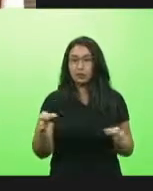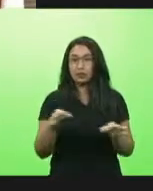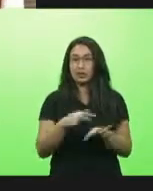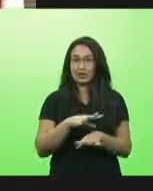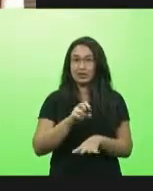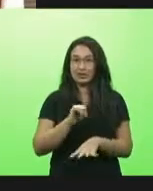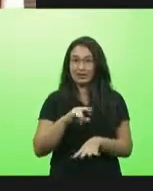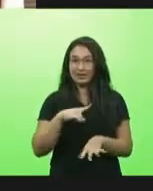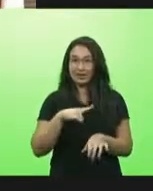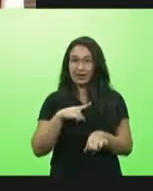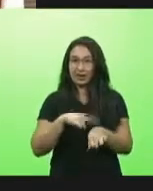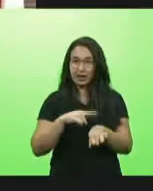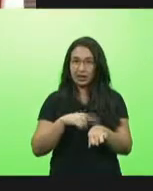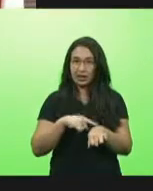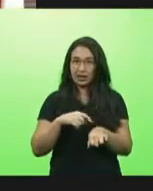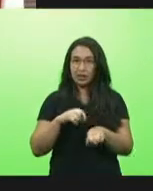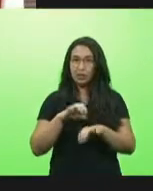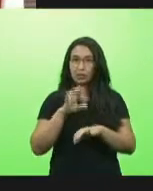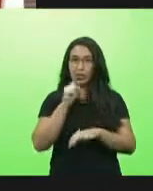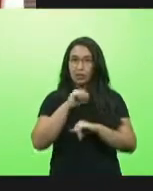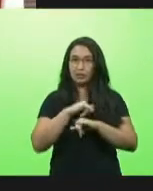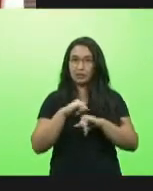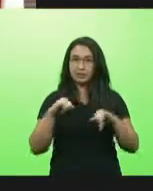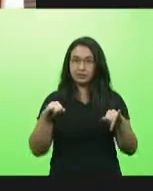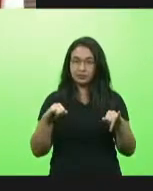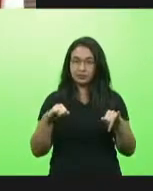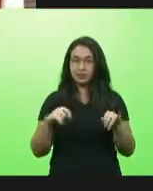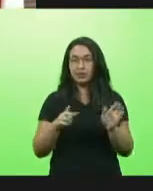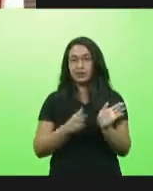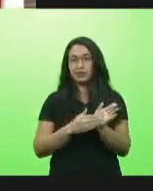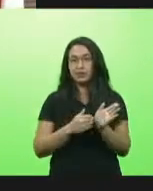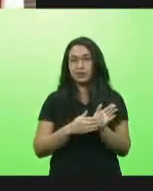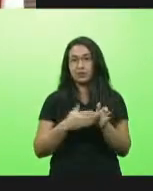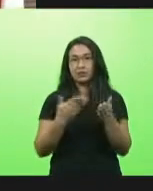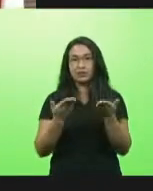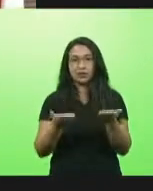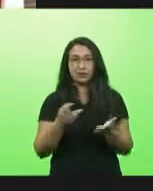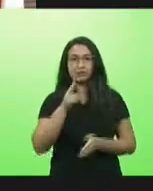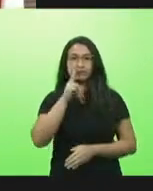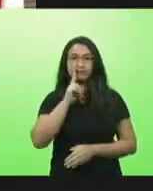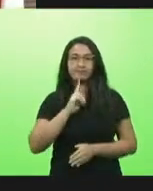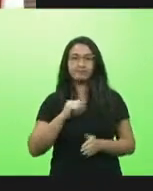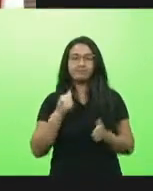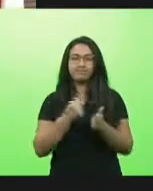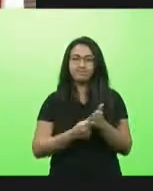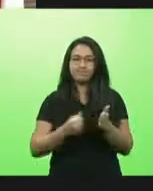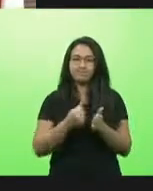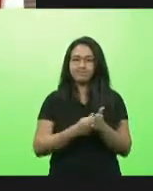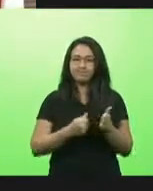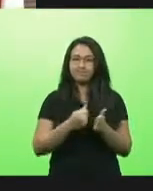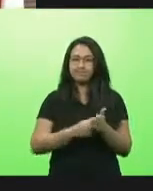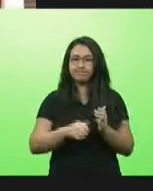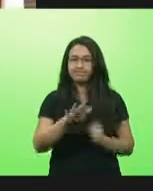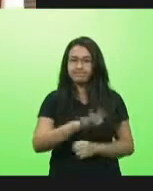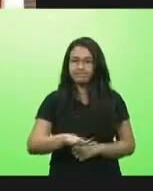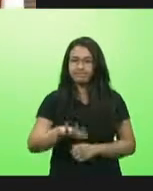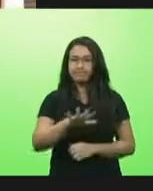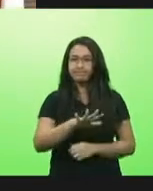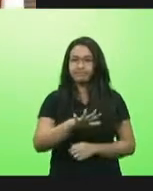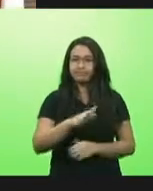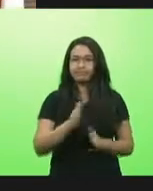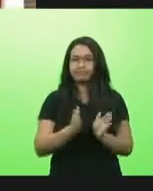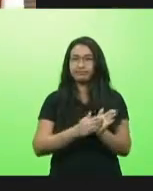horário do partido fazer uma breve comunicação aqui mas já parabenizo a luta aí do nosso nobre deputado Ivan sempre um guerreiro ali pela sua região e pelo estado parabéns